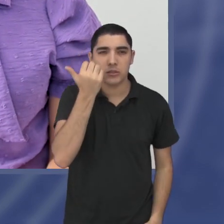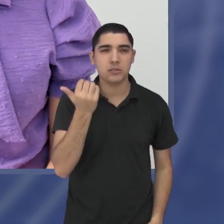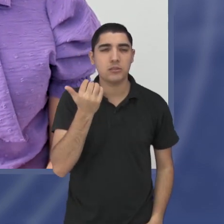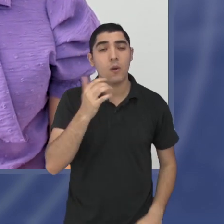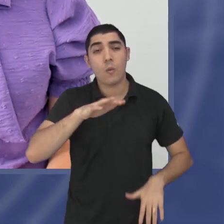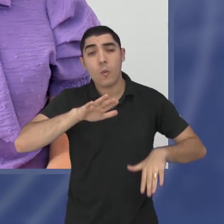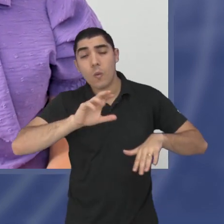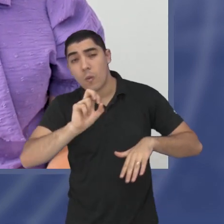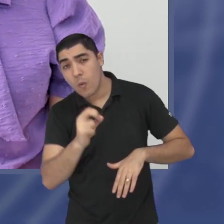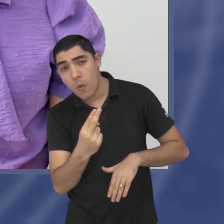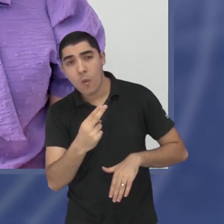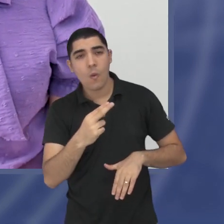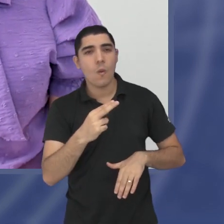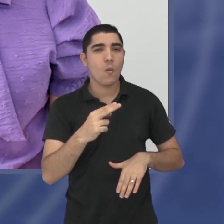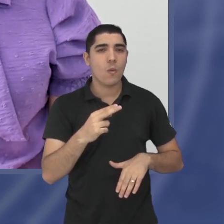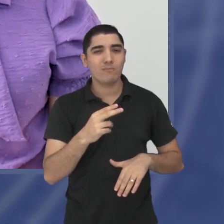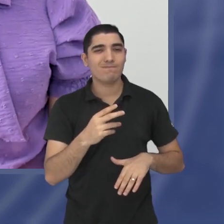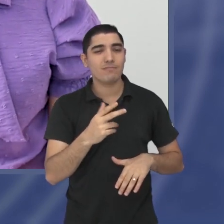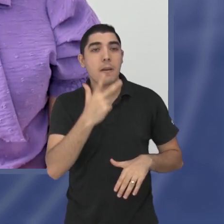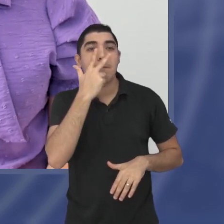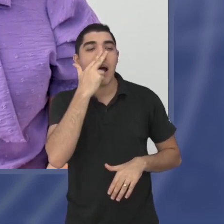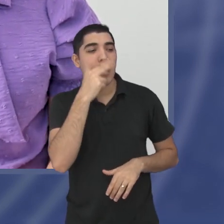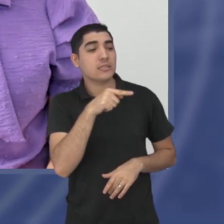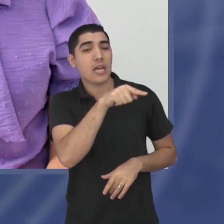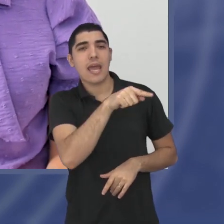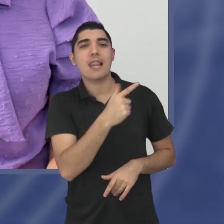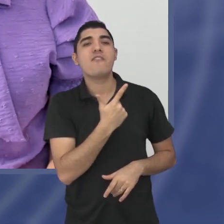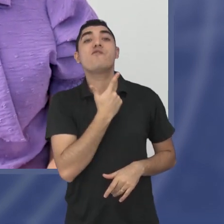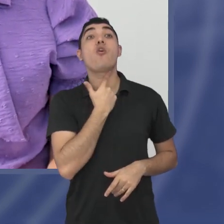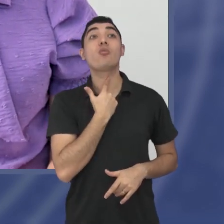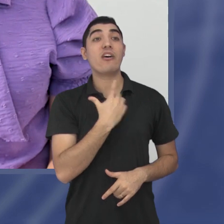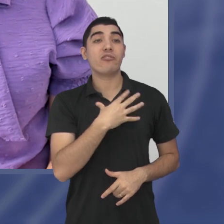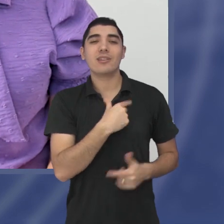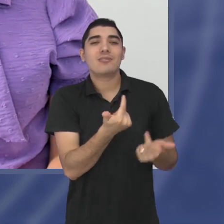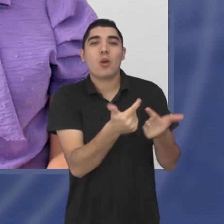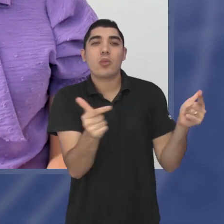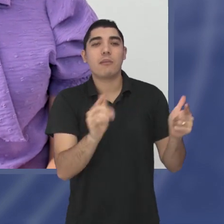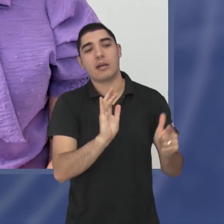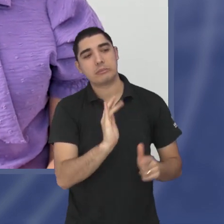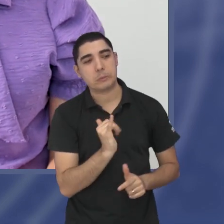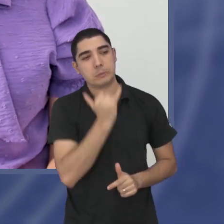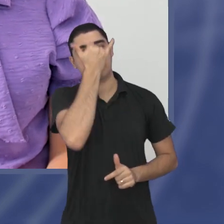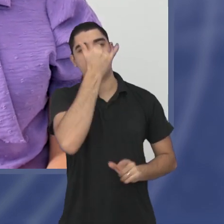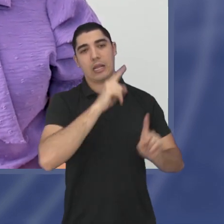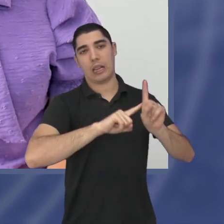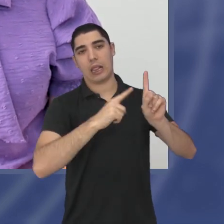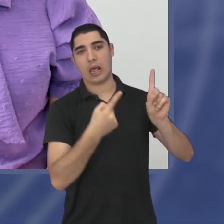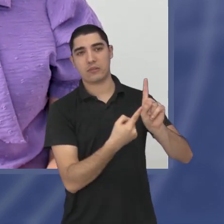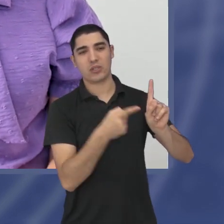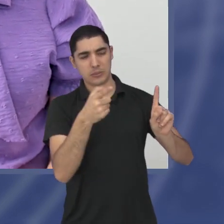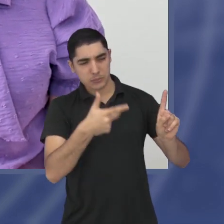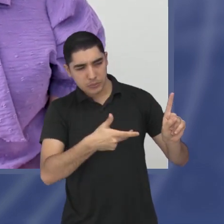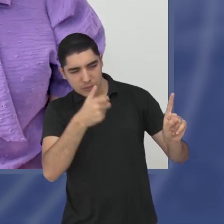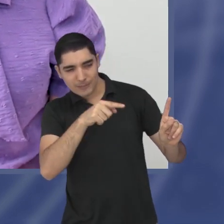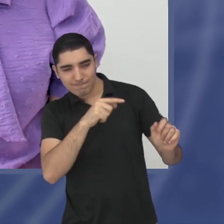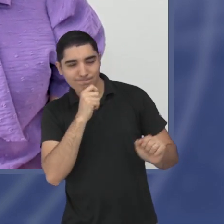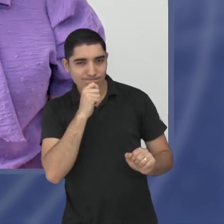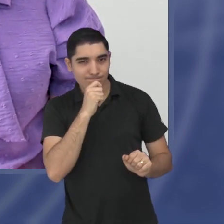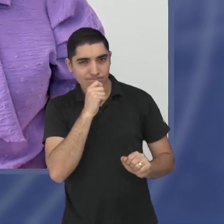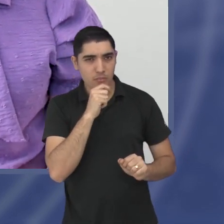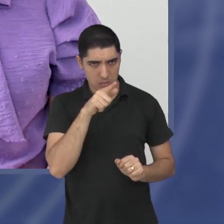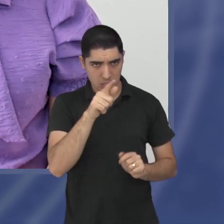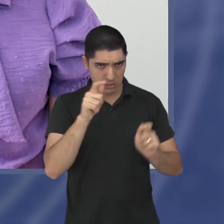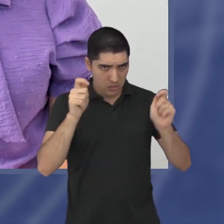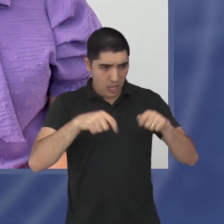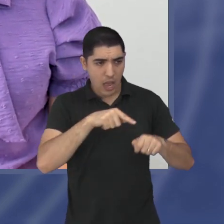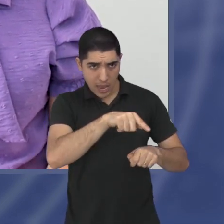criança não foi muito bem, não foi planejada, e tudo isso a gente sabe que interfere, né, na criação, em como vai ser depois, como vai ser